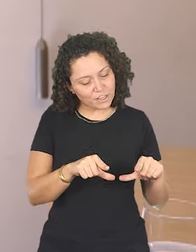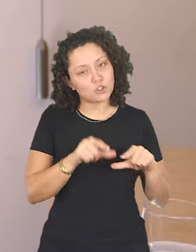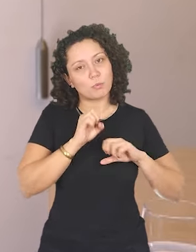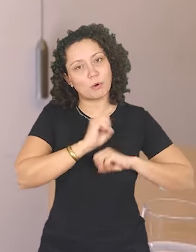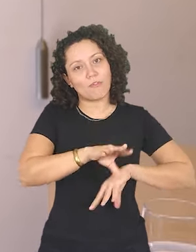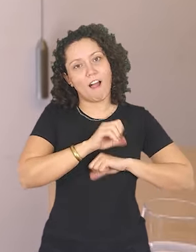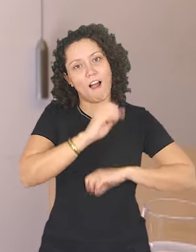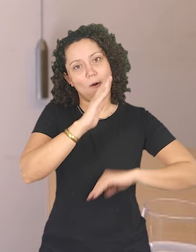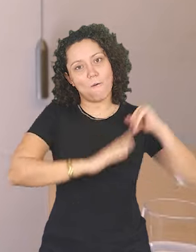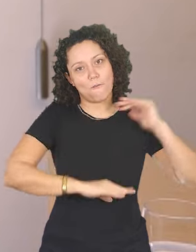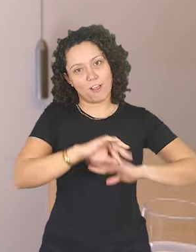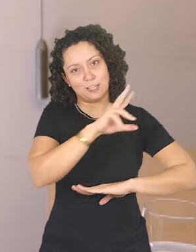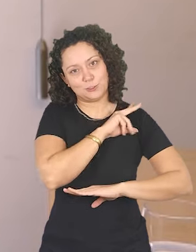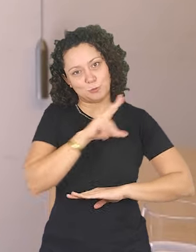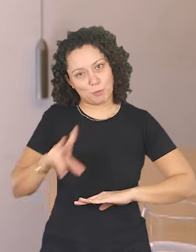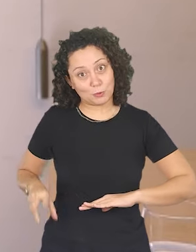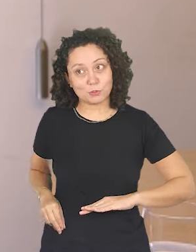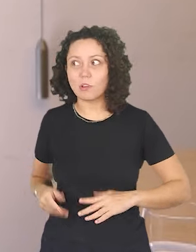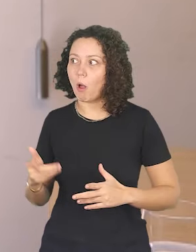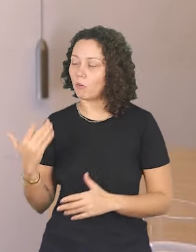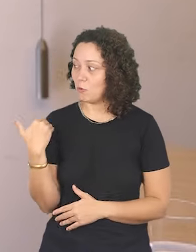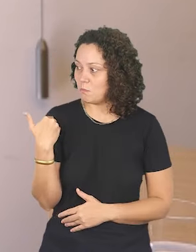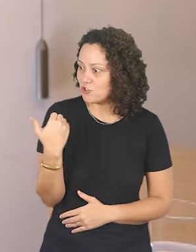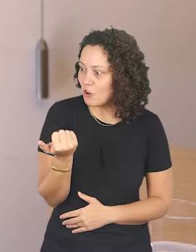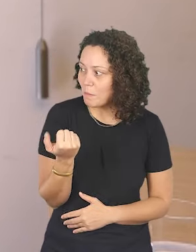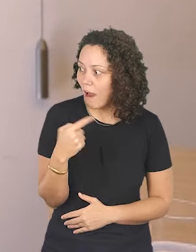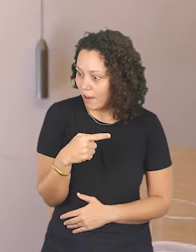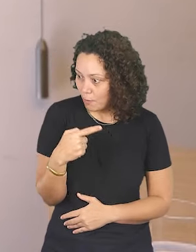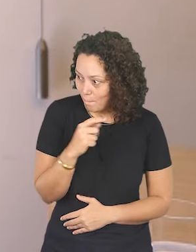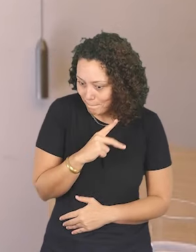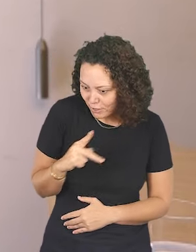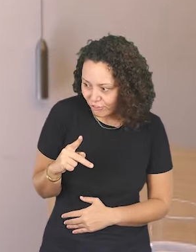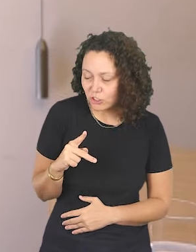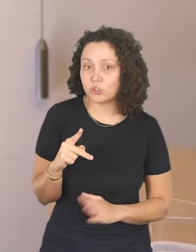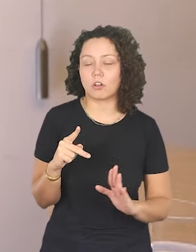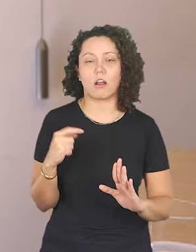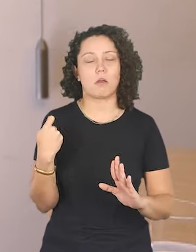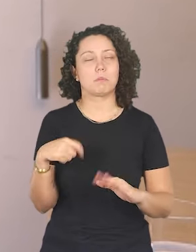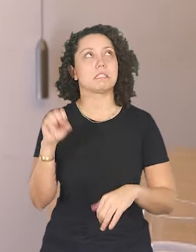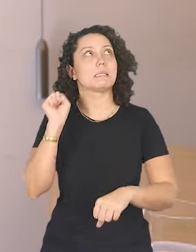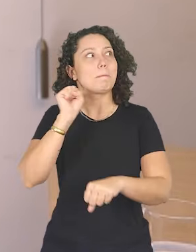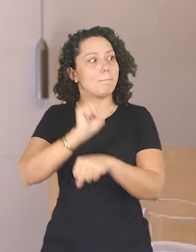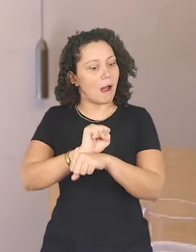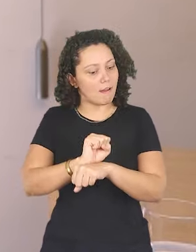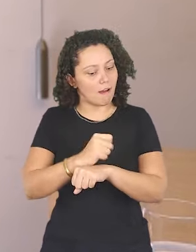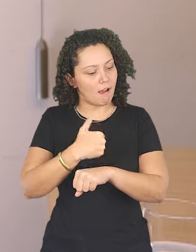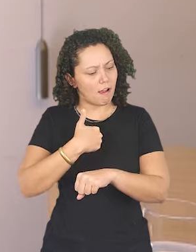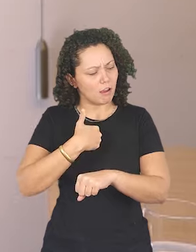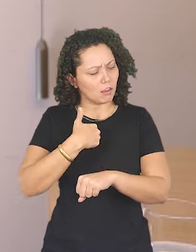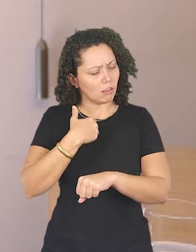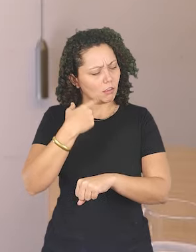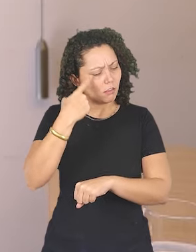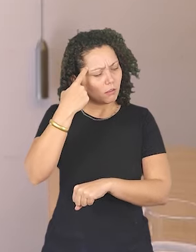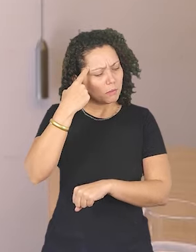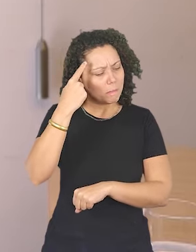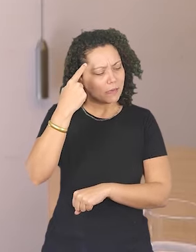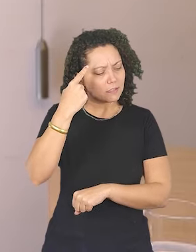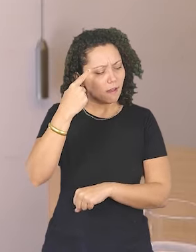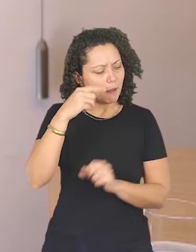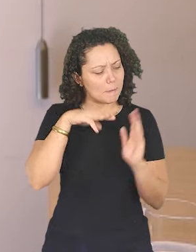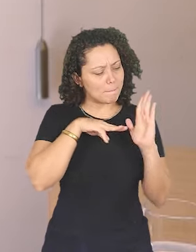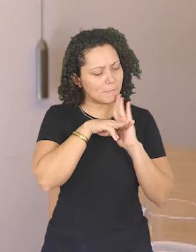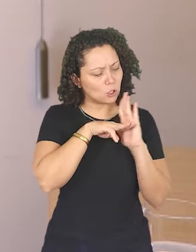para dar aula de produção. E aí, nesse processo de ser convidada a dar aula de produção, eu precisei parar e esquematizar, entender,